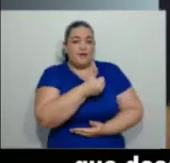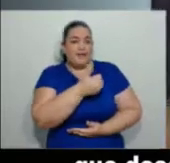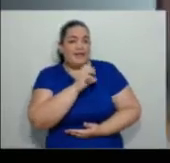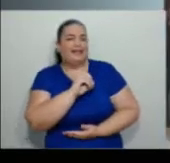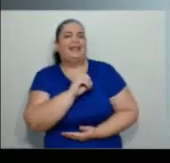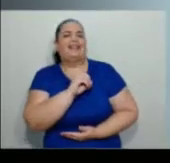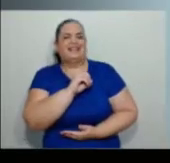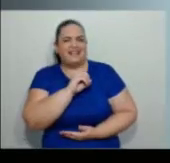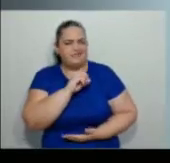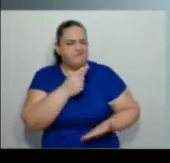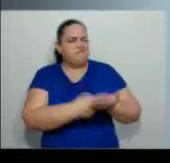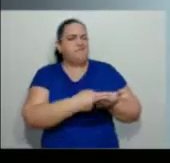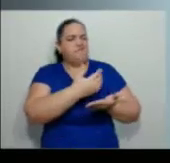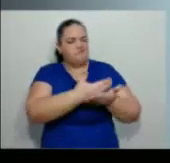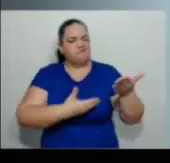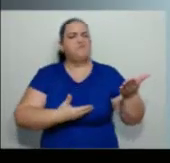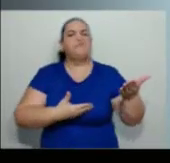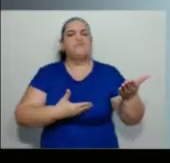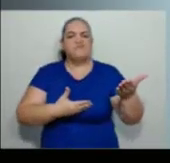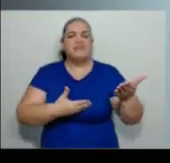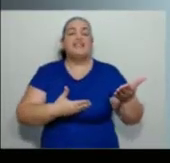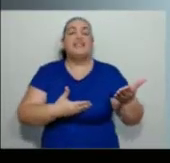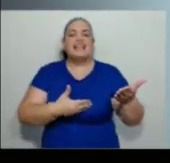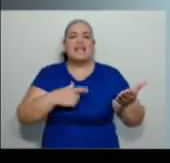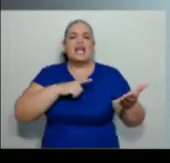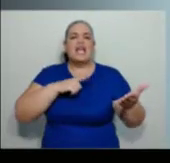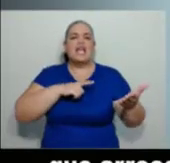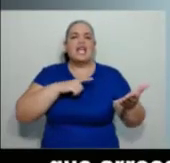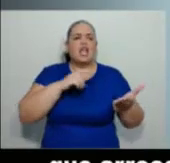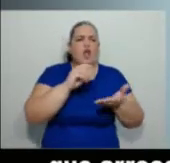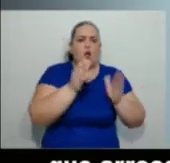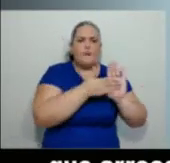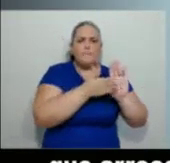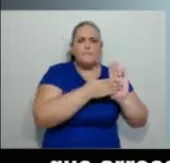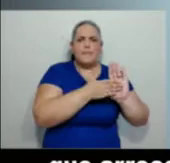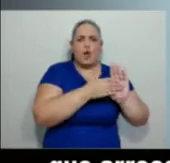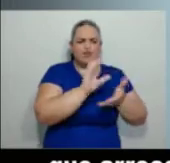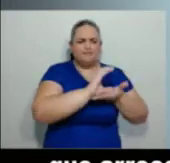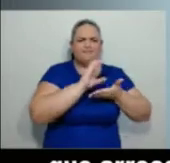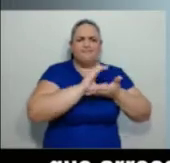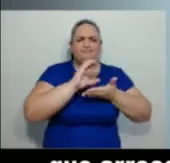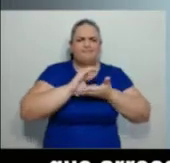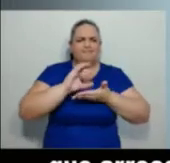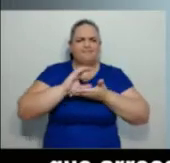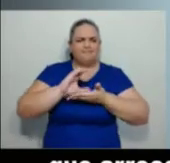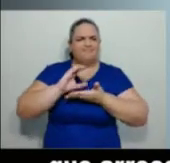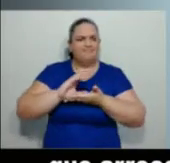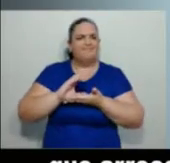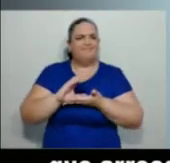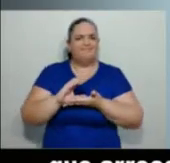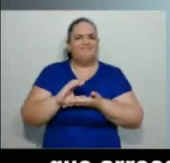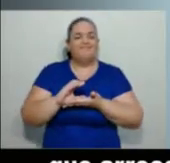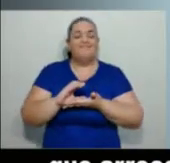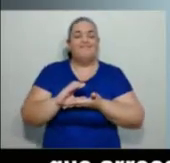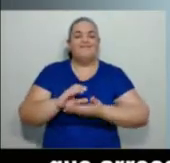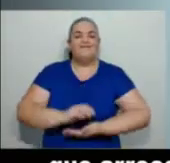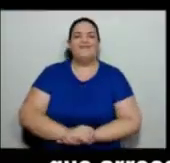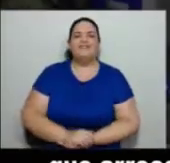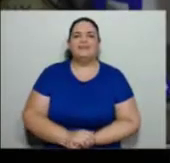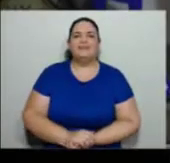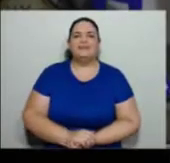Federação, através do projeto APAI Energia, que arrecada recursos através de doações na conta de energia.